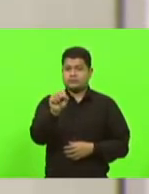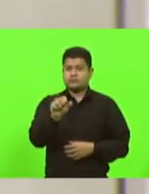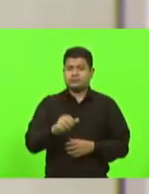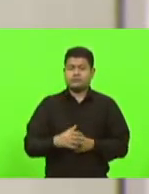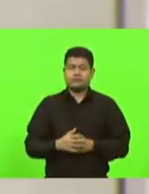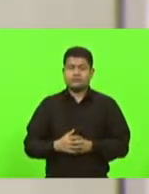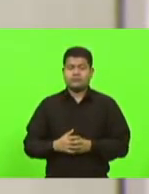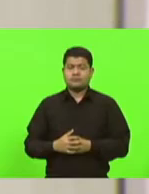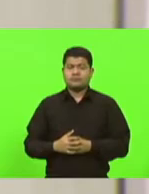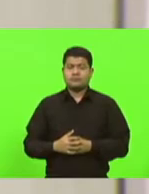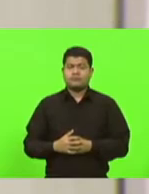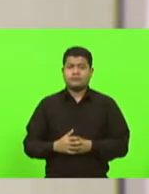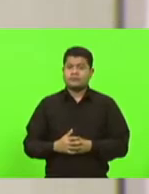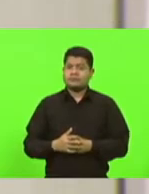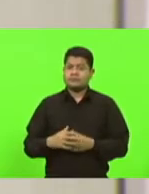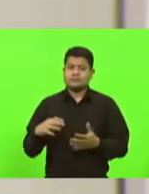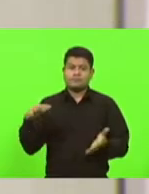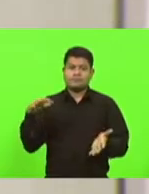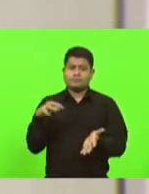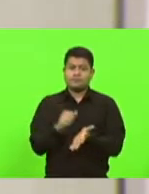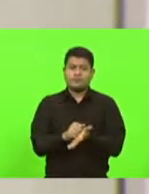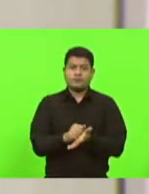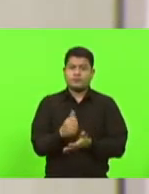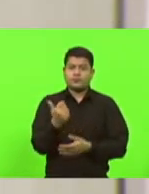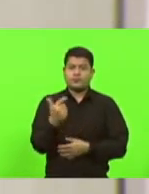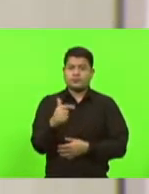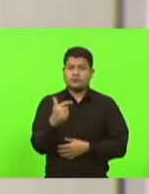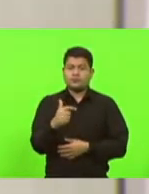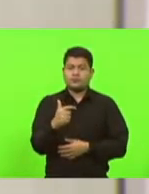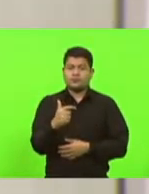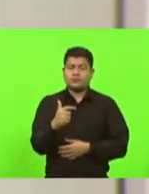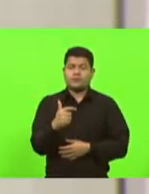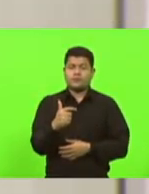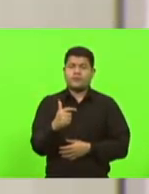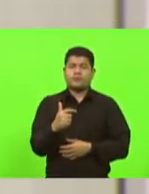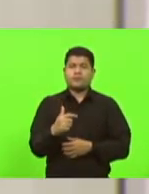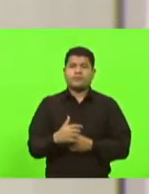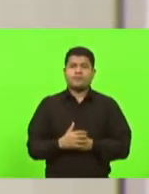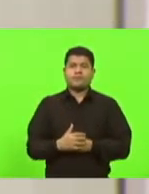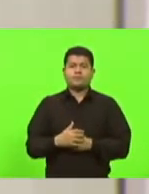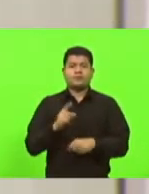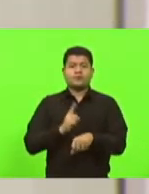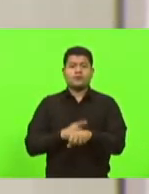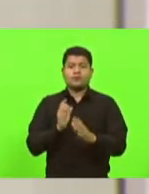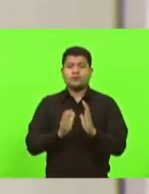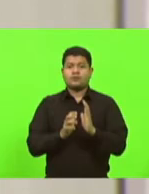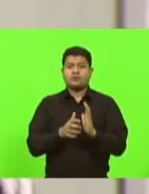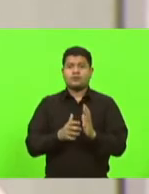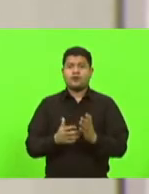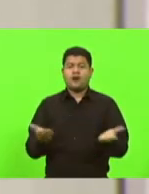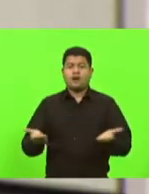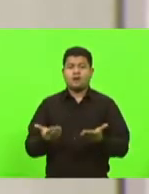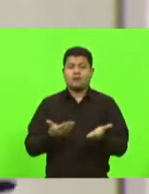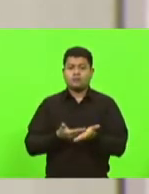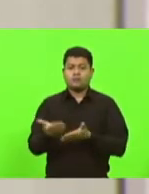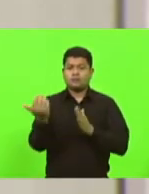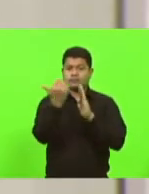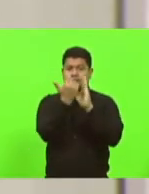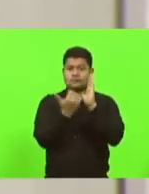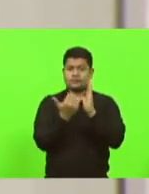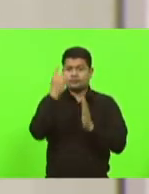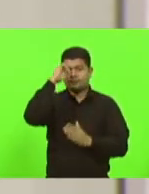Não havendo, então, interessados no horário destinado a partidos políticos, passaremos à ordem do dia.